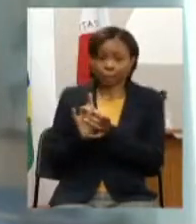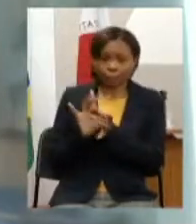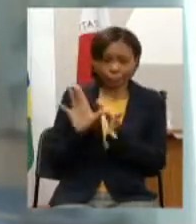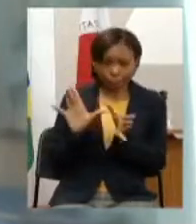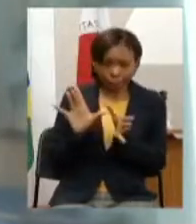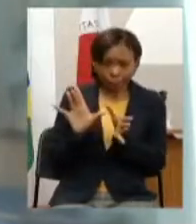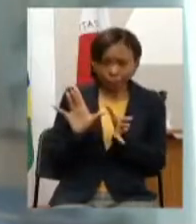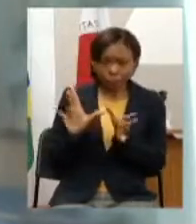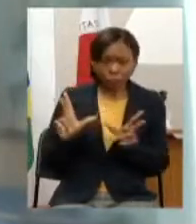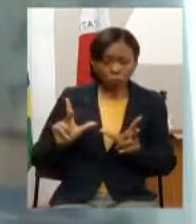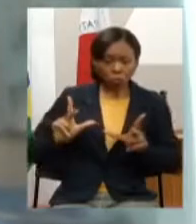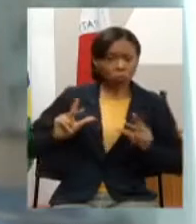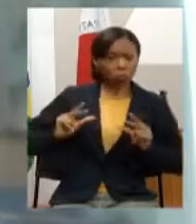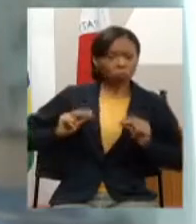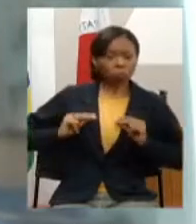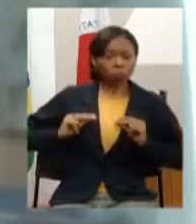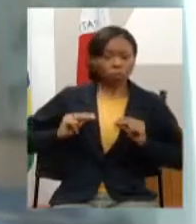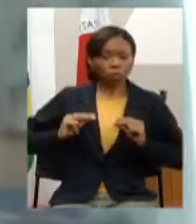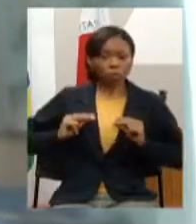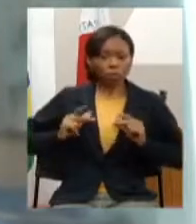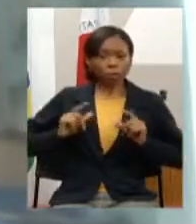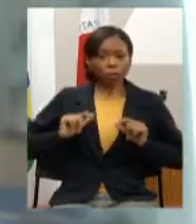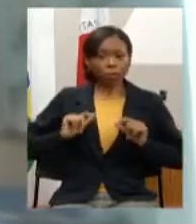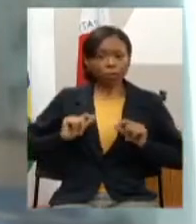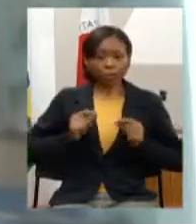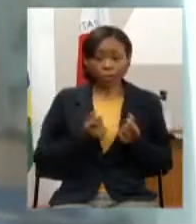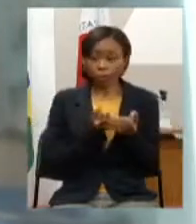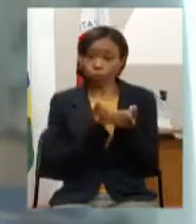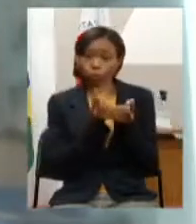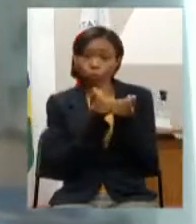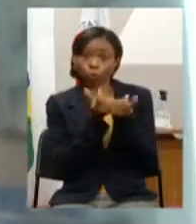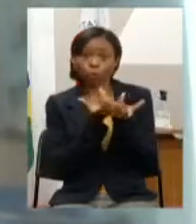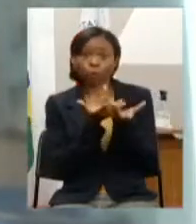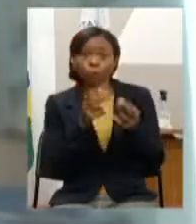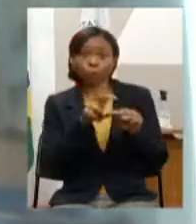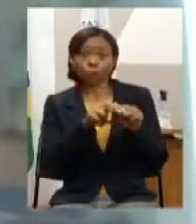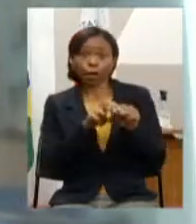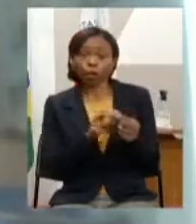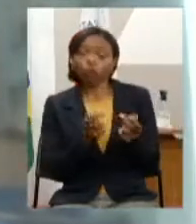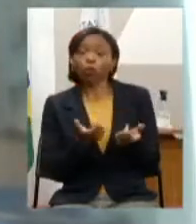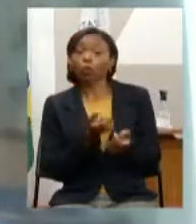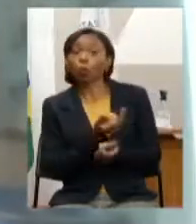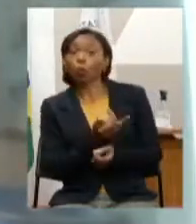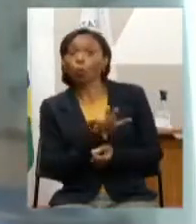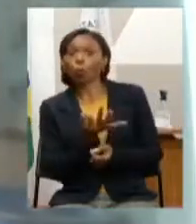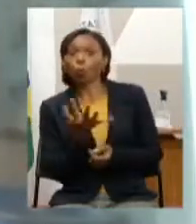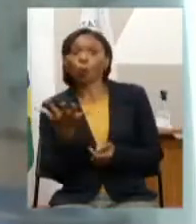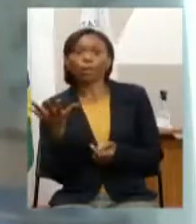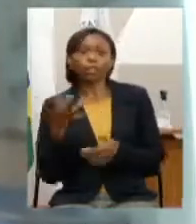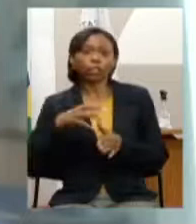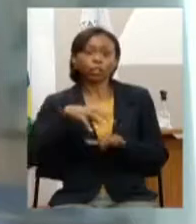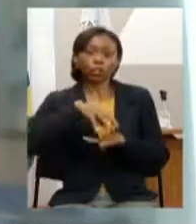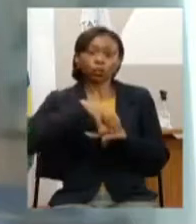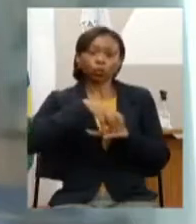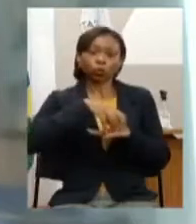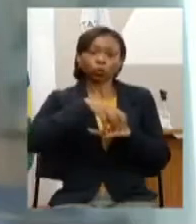privilegia o transporte por tonelada e o pagamento é por tonelada transportar tonelada de minério